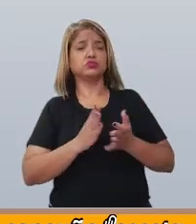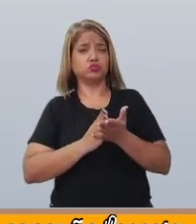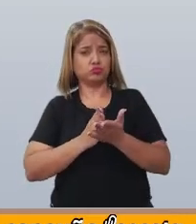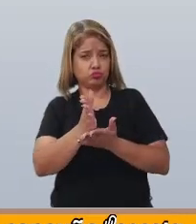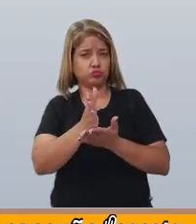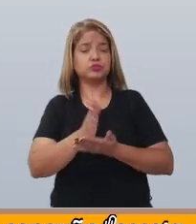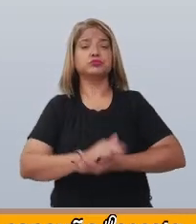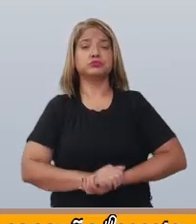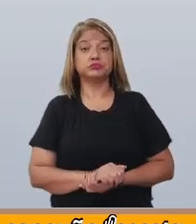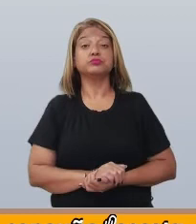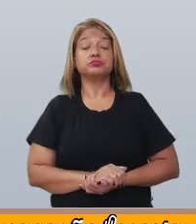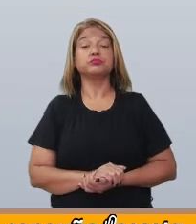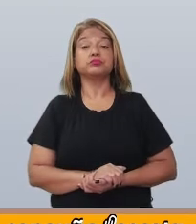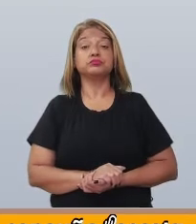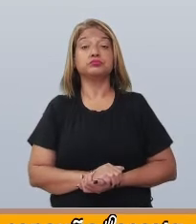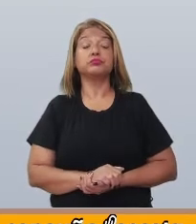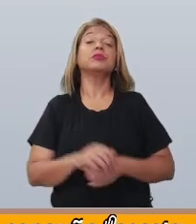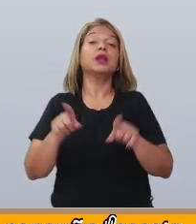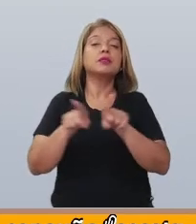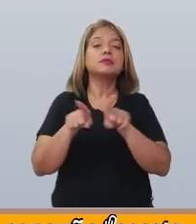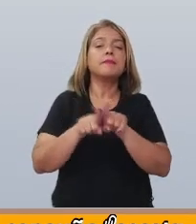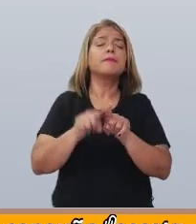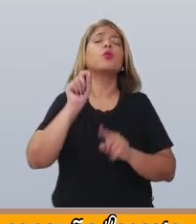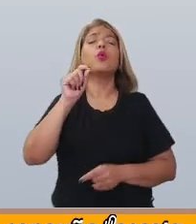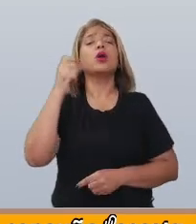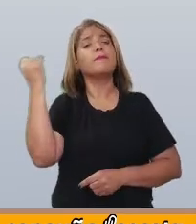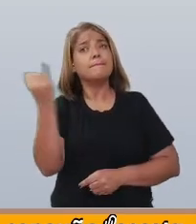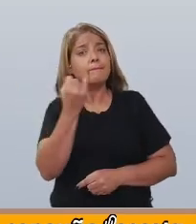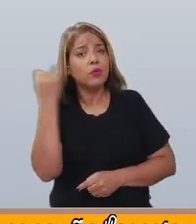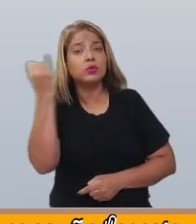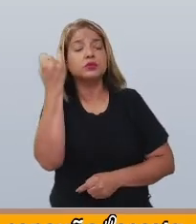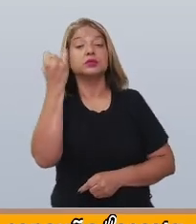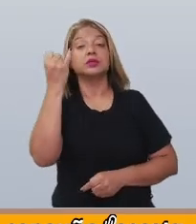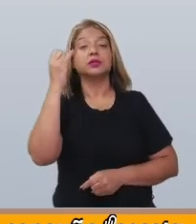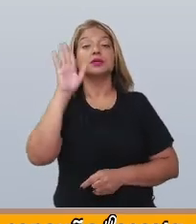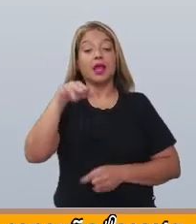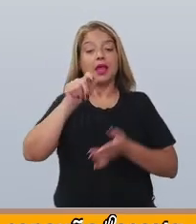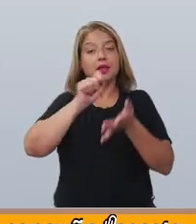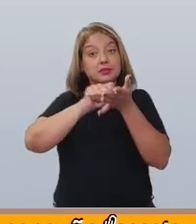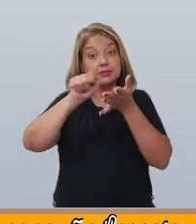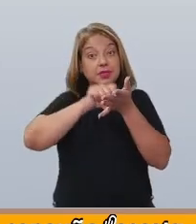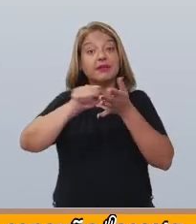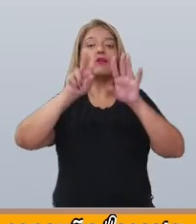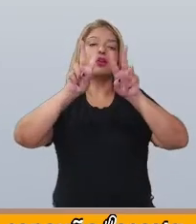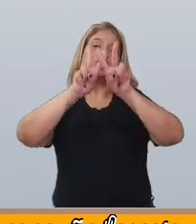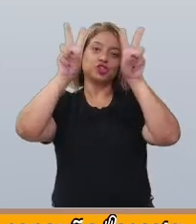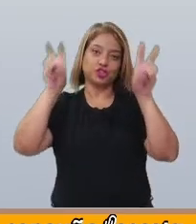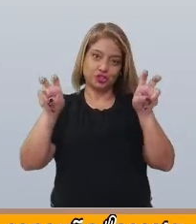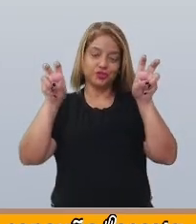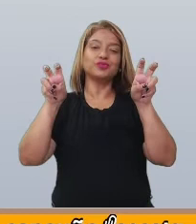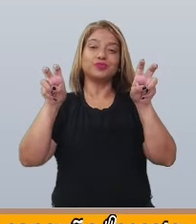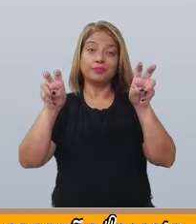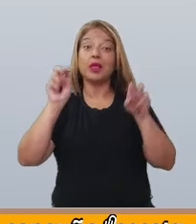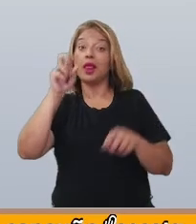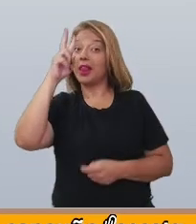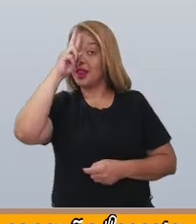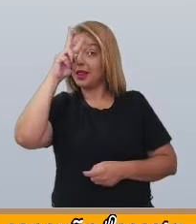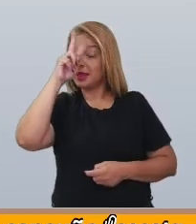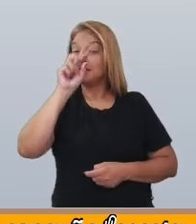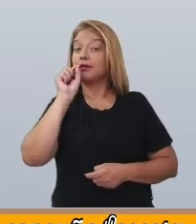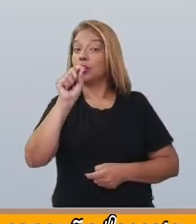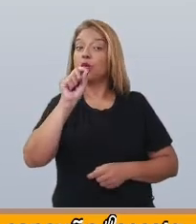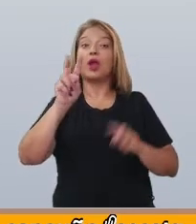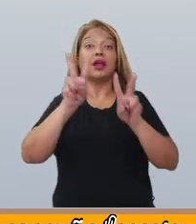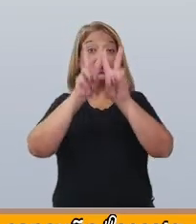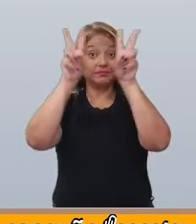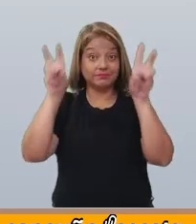E, por último, é muito importante também escrever o título. Lembrando que